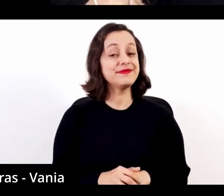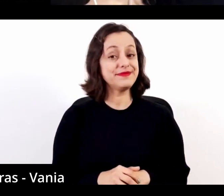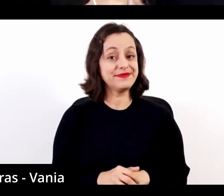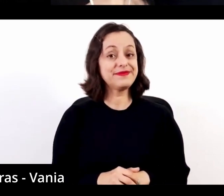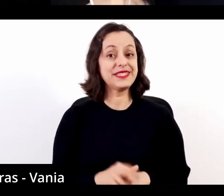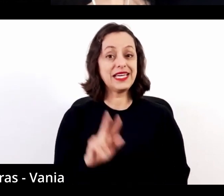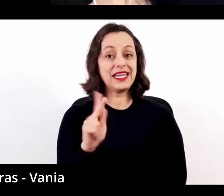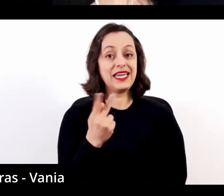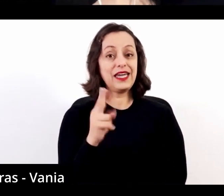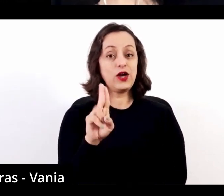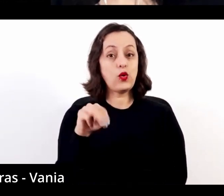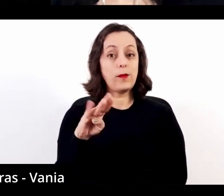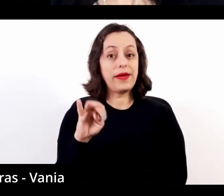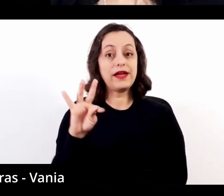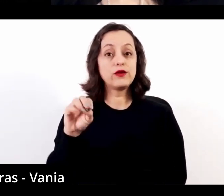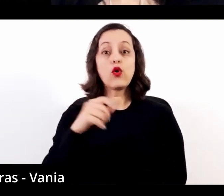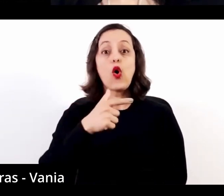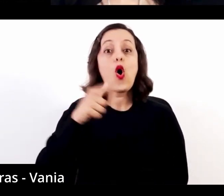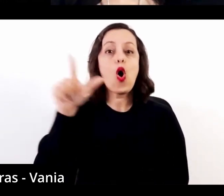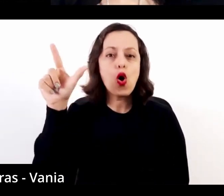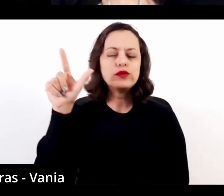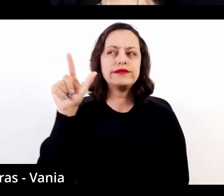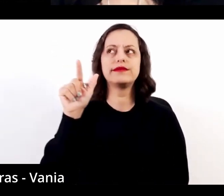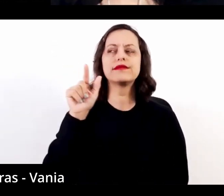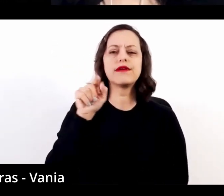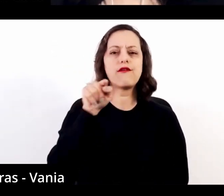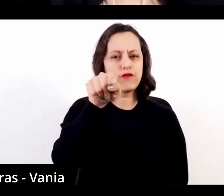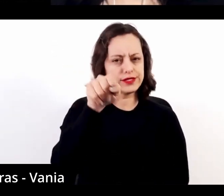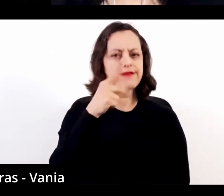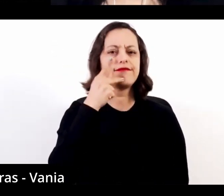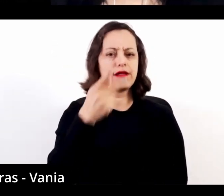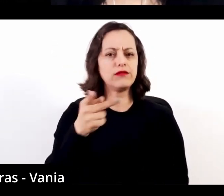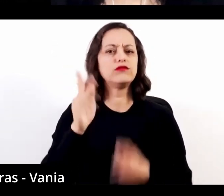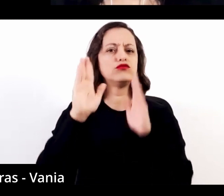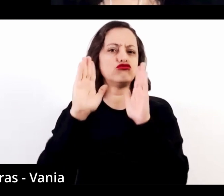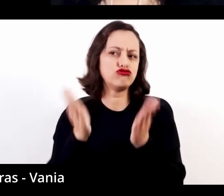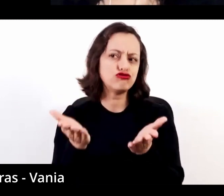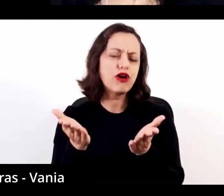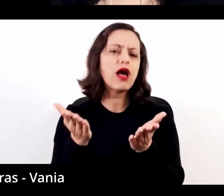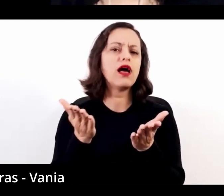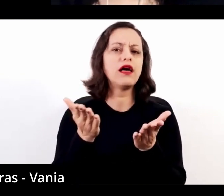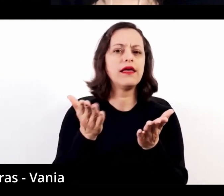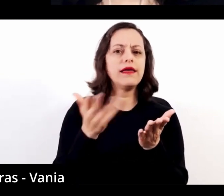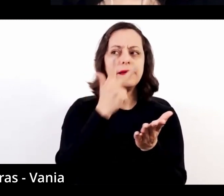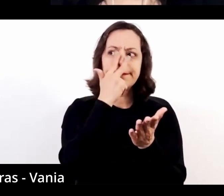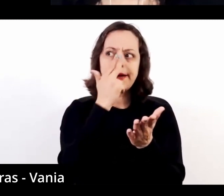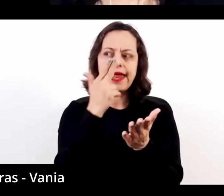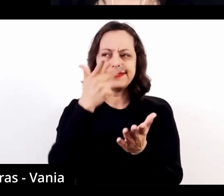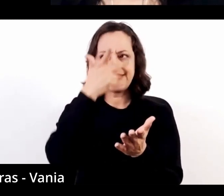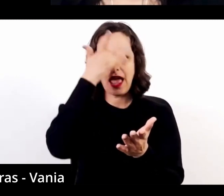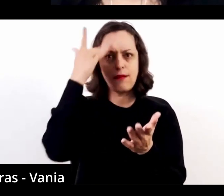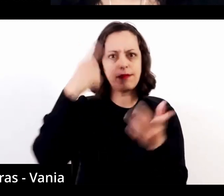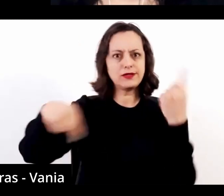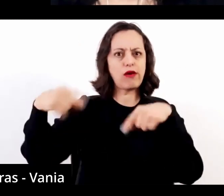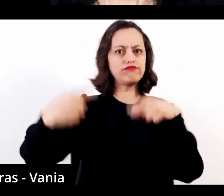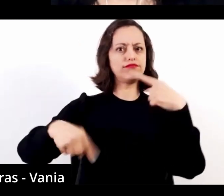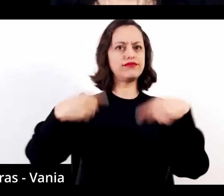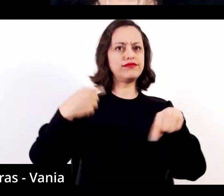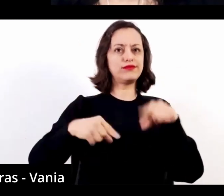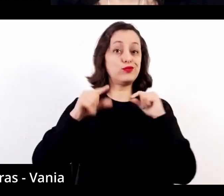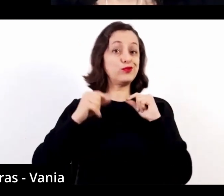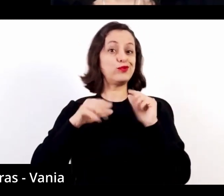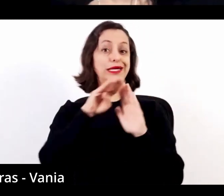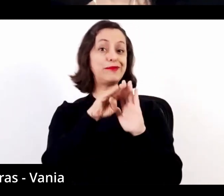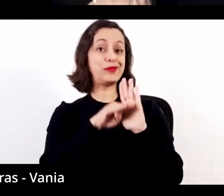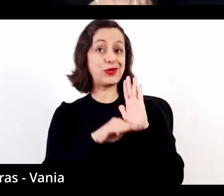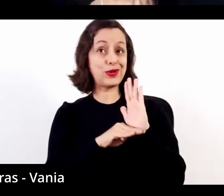Humberto, outra questão, outra afirmação, que pode ser uma afirmação polêmica dessas notas de